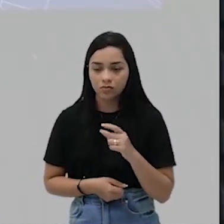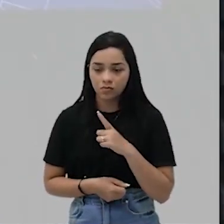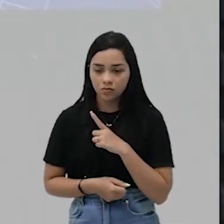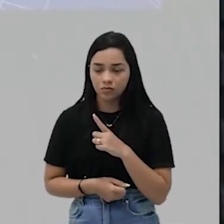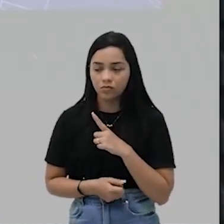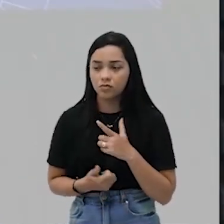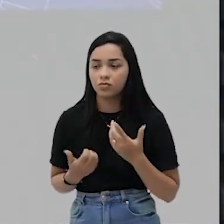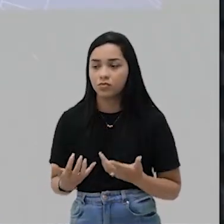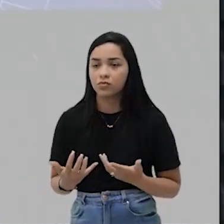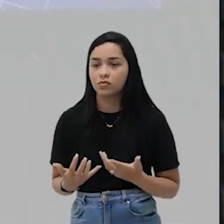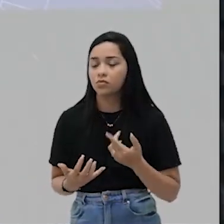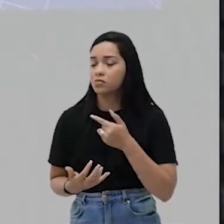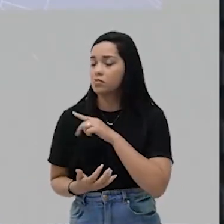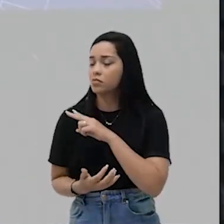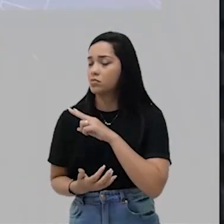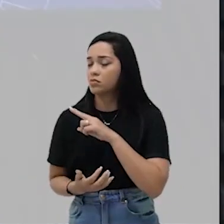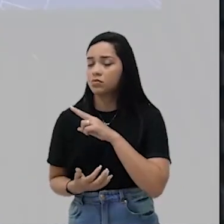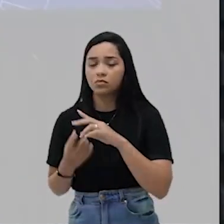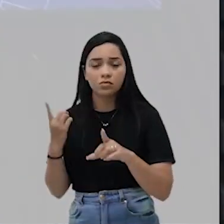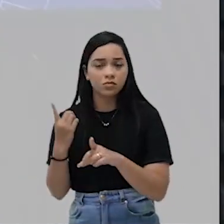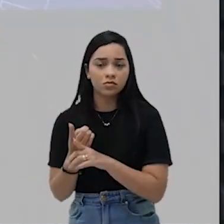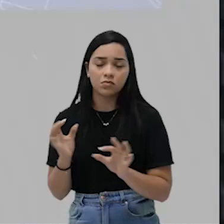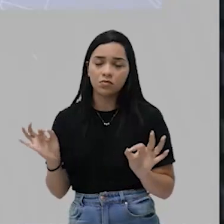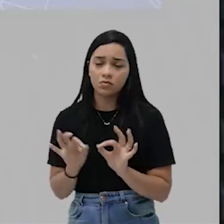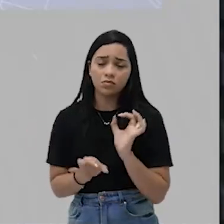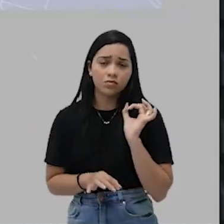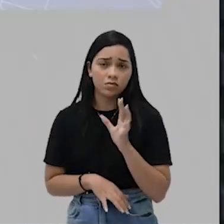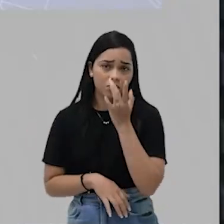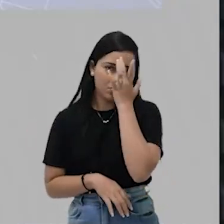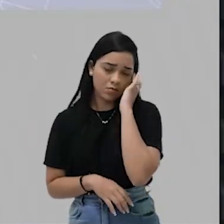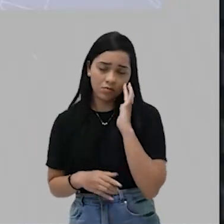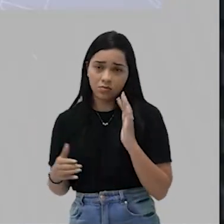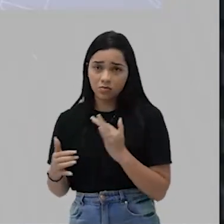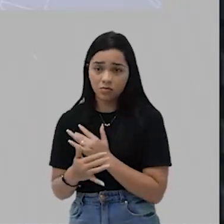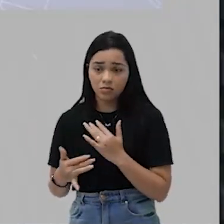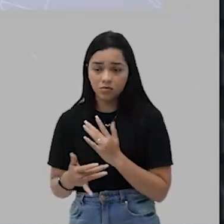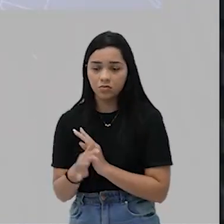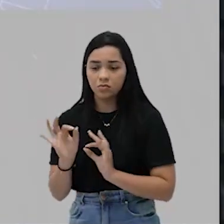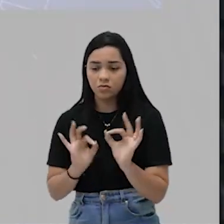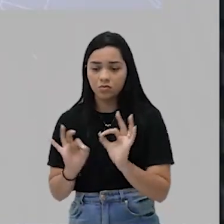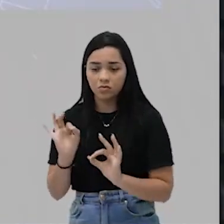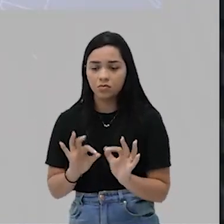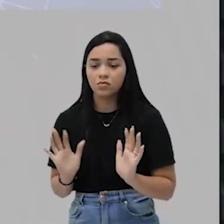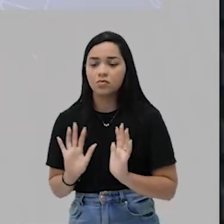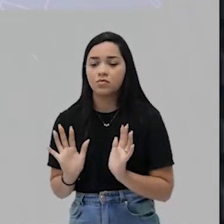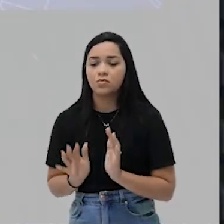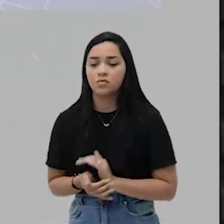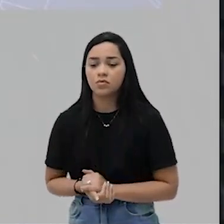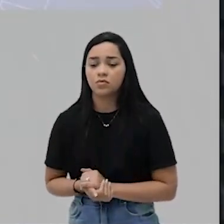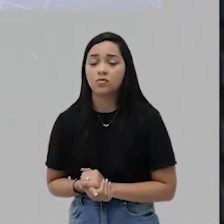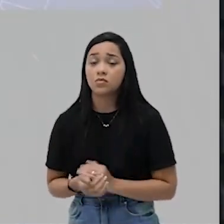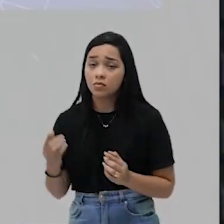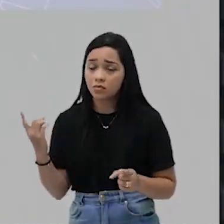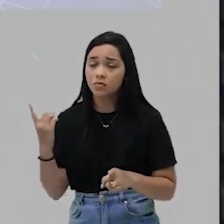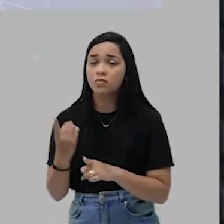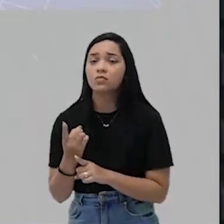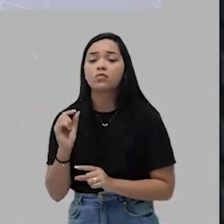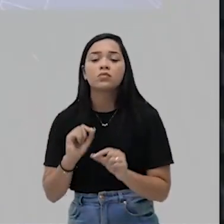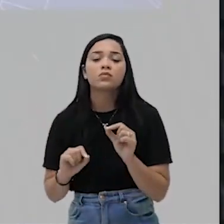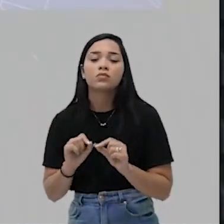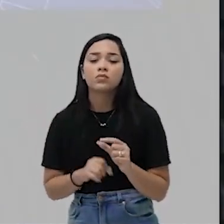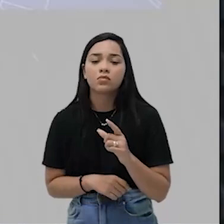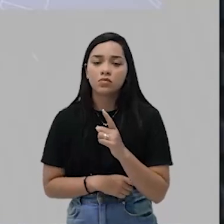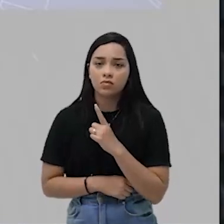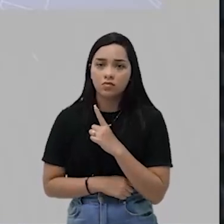gentios, eles não encontraram apenas sociedades em organização primitivas. Pelo contrário, eles vão